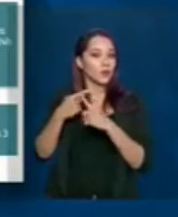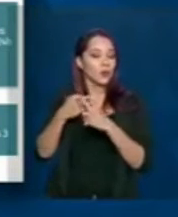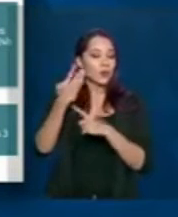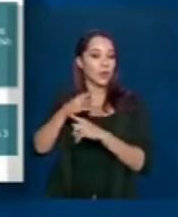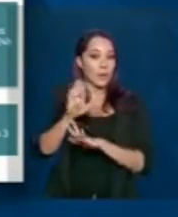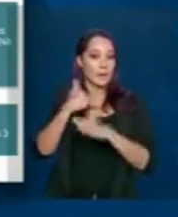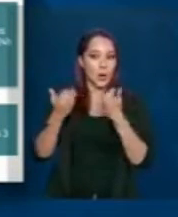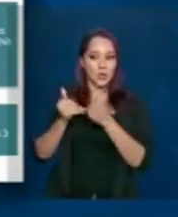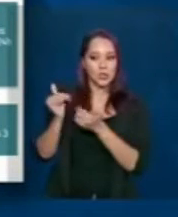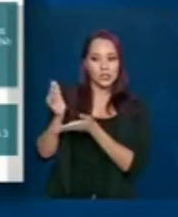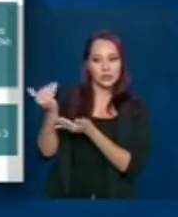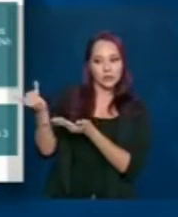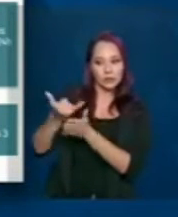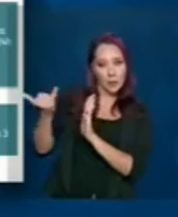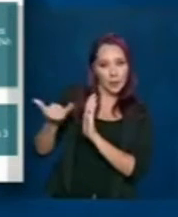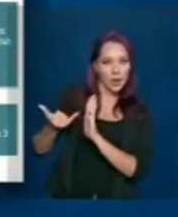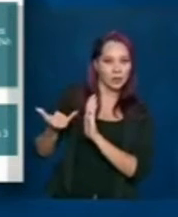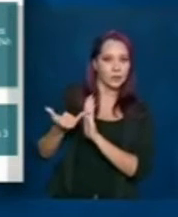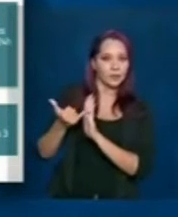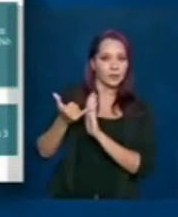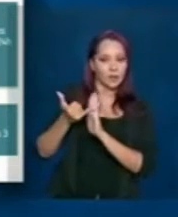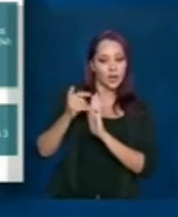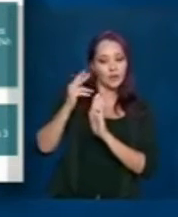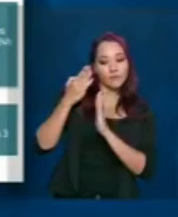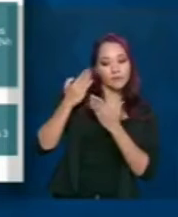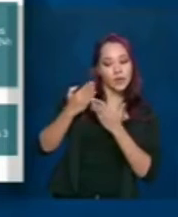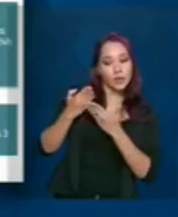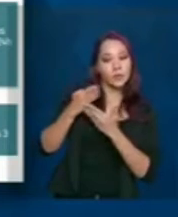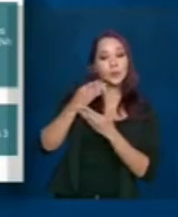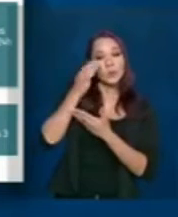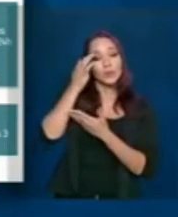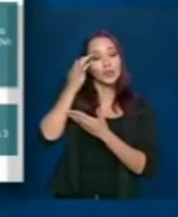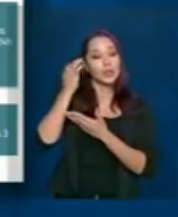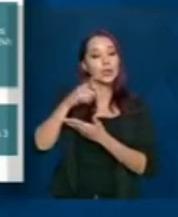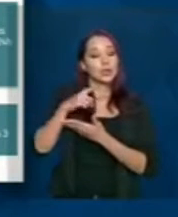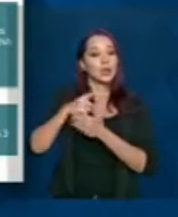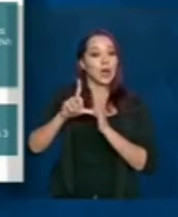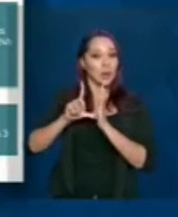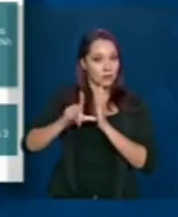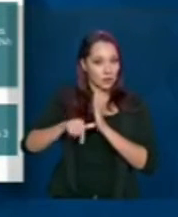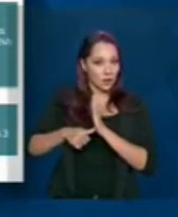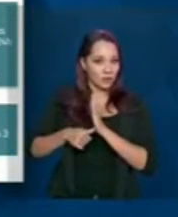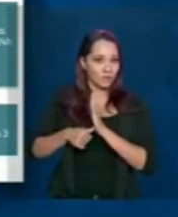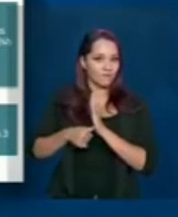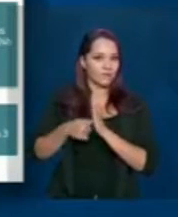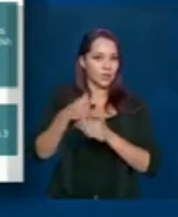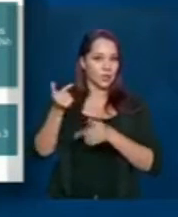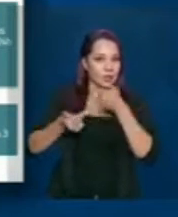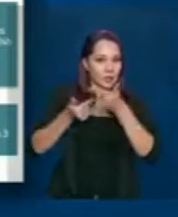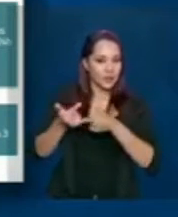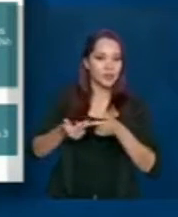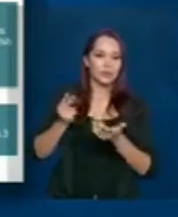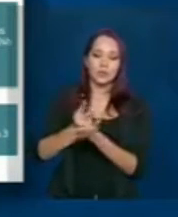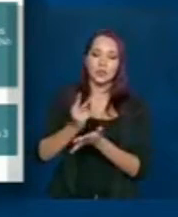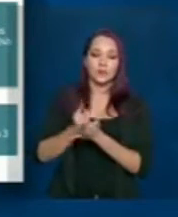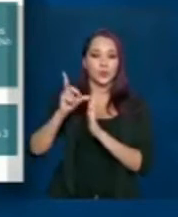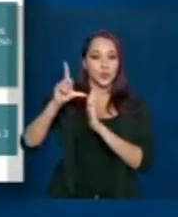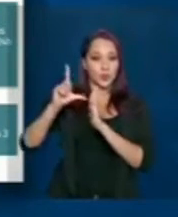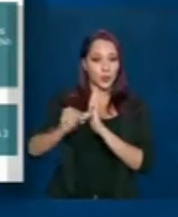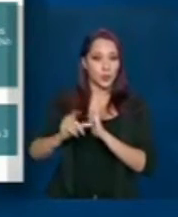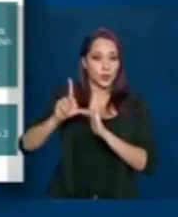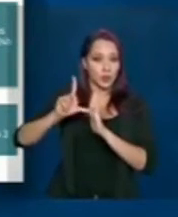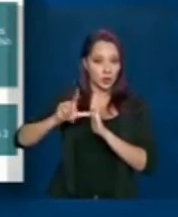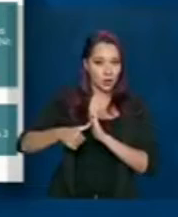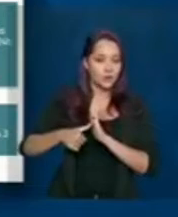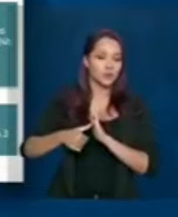que os óbitos são coletados são informados e considerando que a gente tem ainda um atraso que a gente está trabalhando cada vez mais para diminuir esse